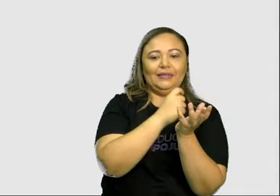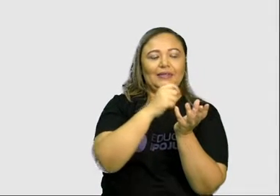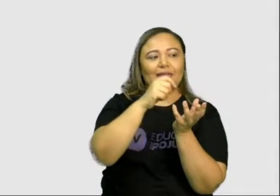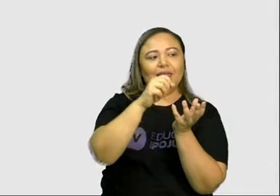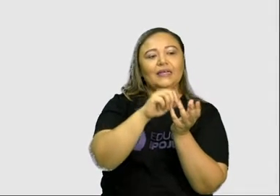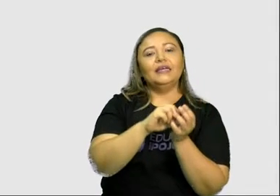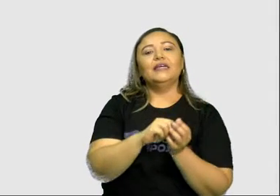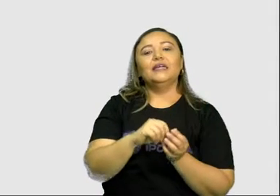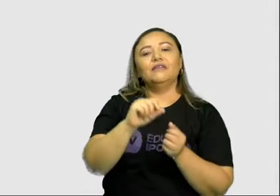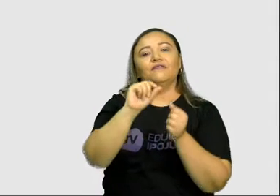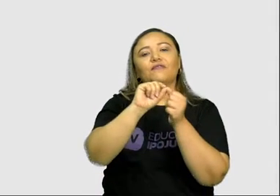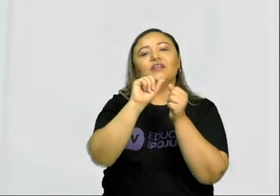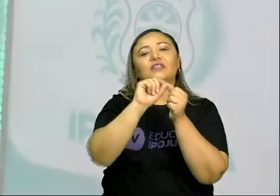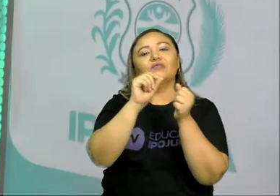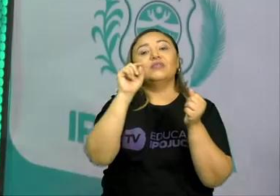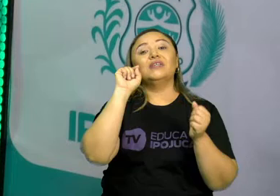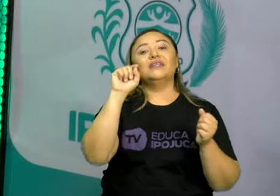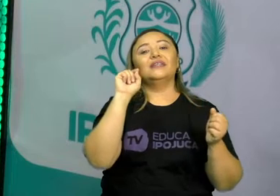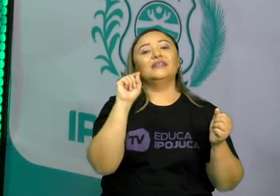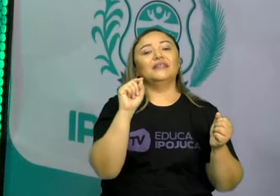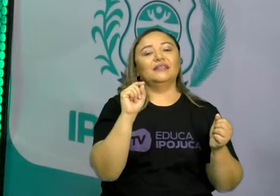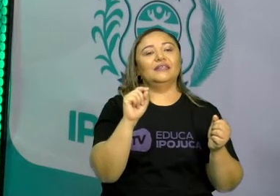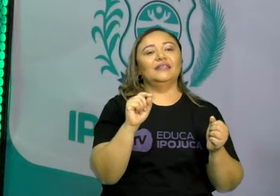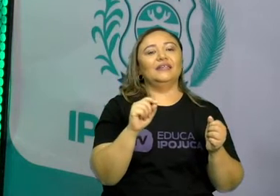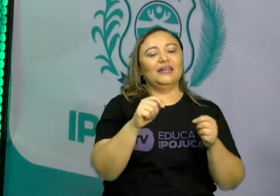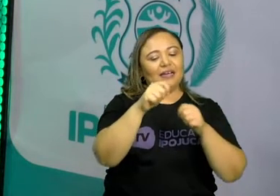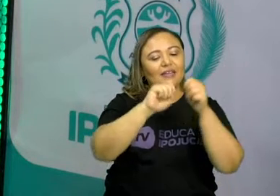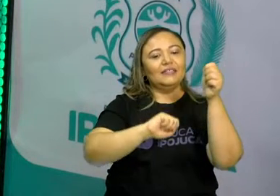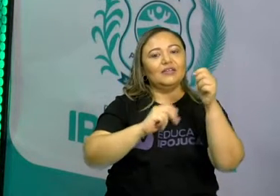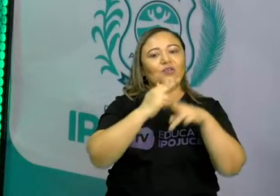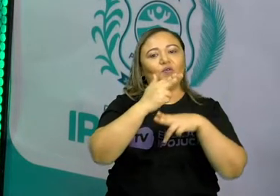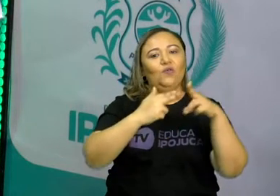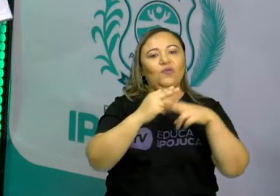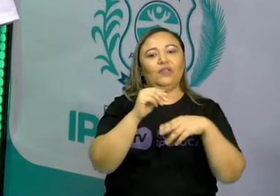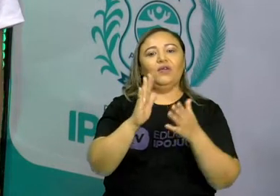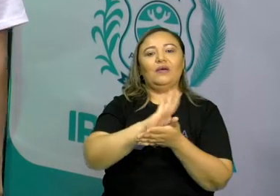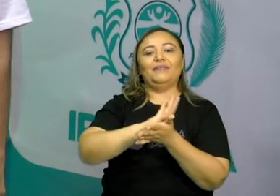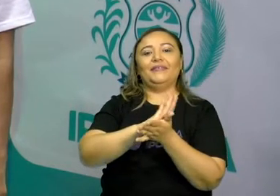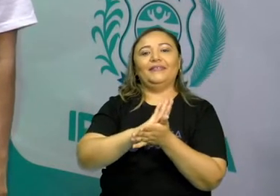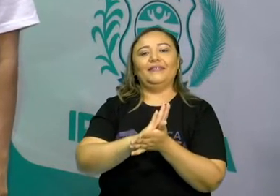os alimentos, cortam os alimentos, amassam os alimentos.